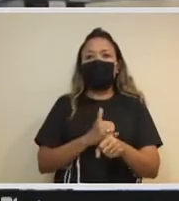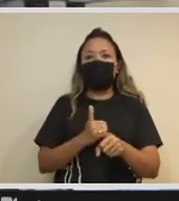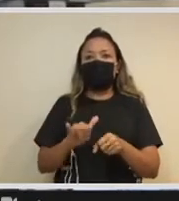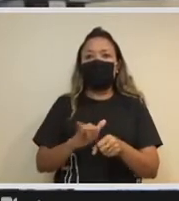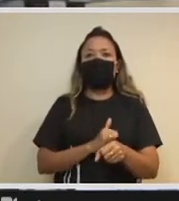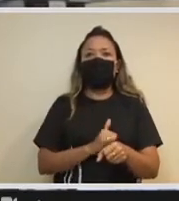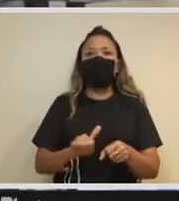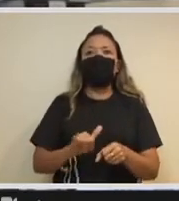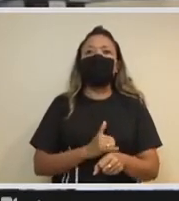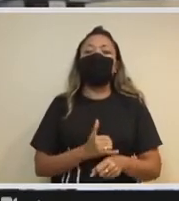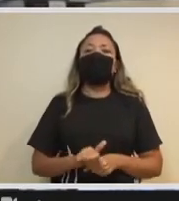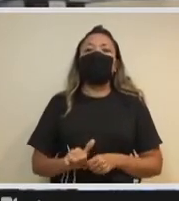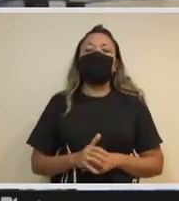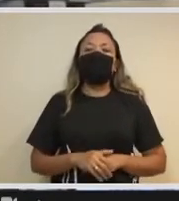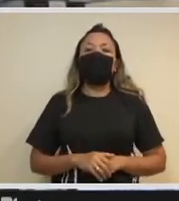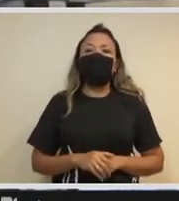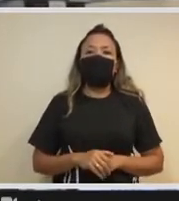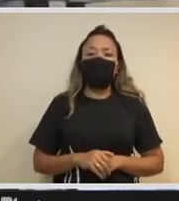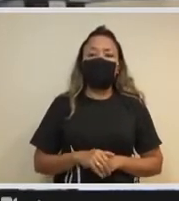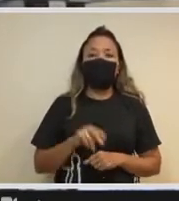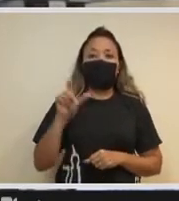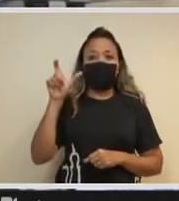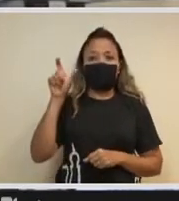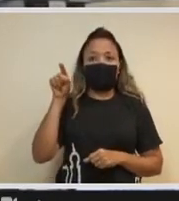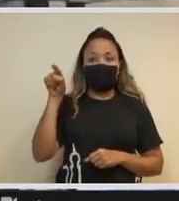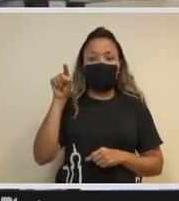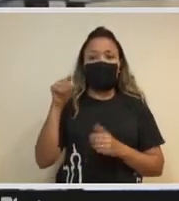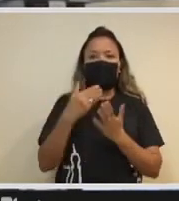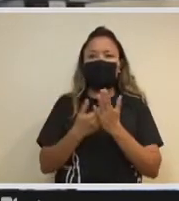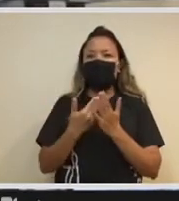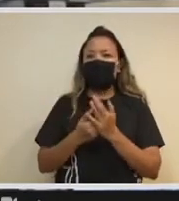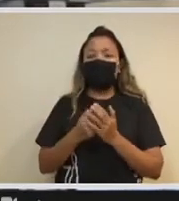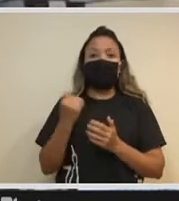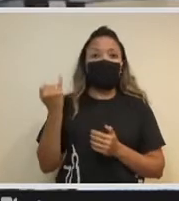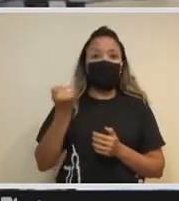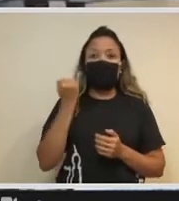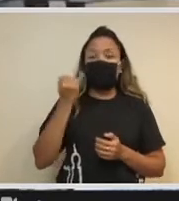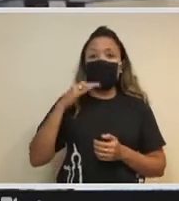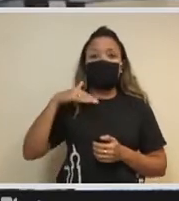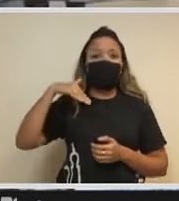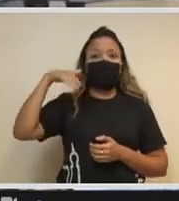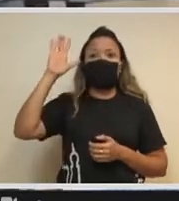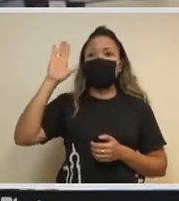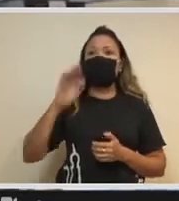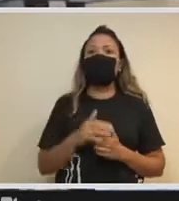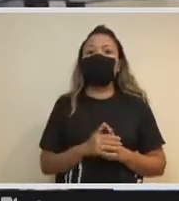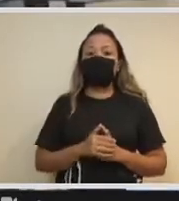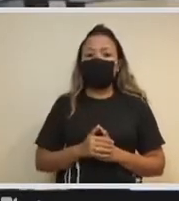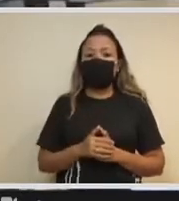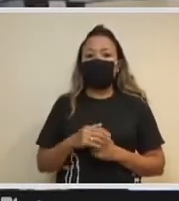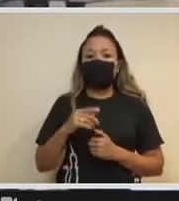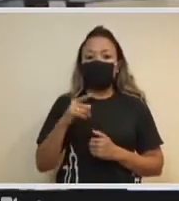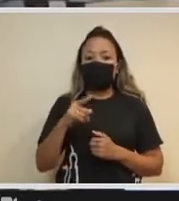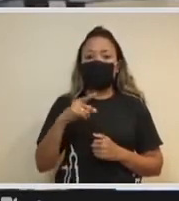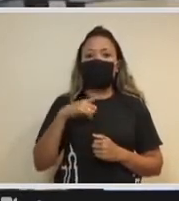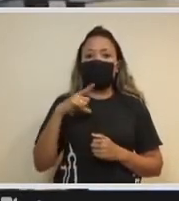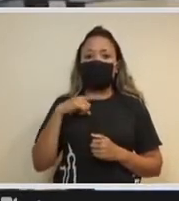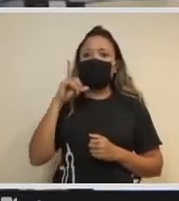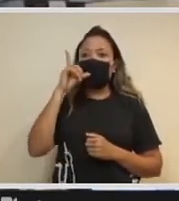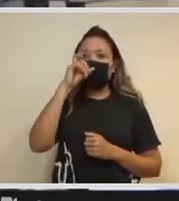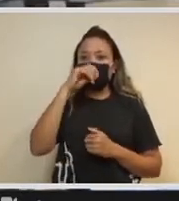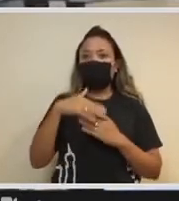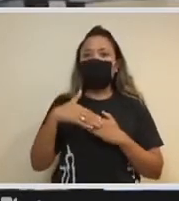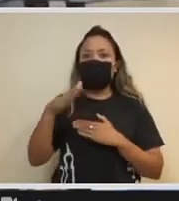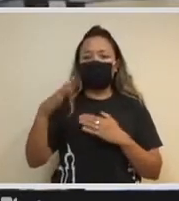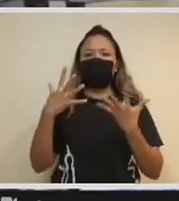estão sendo lá realizados e de novos desafios que eu venho colocando para o Carlos, principalmente como o